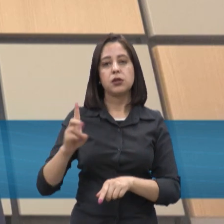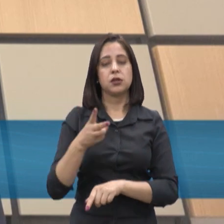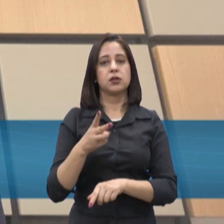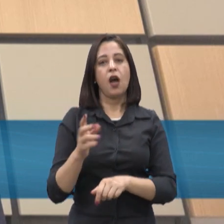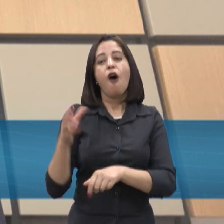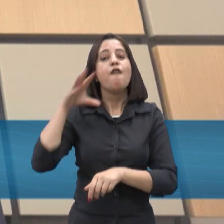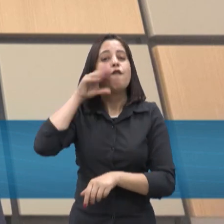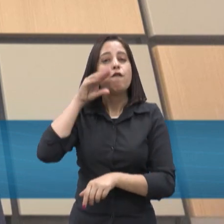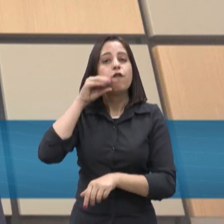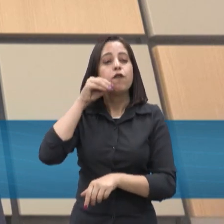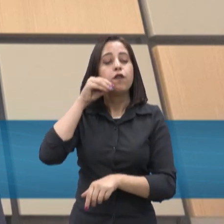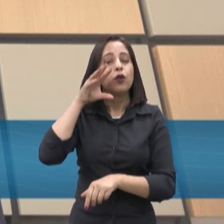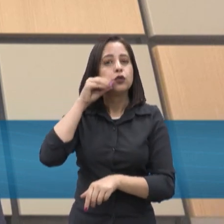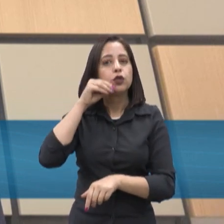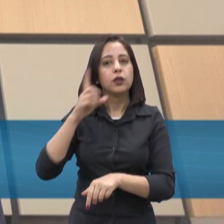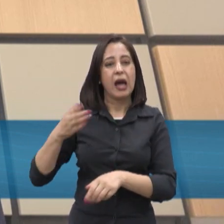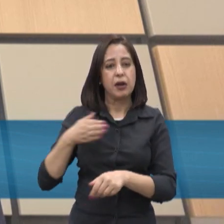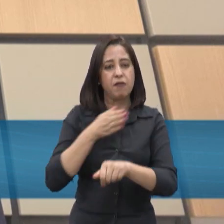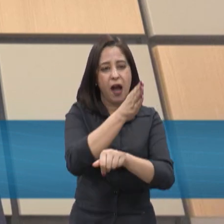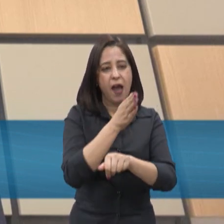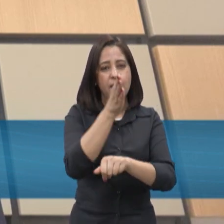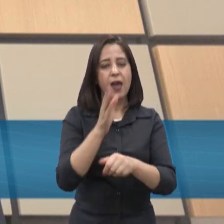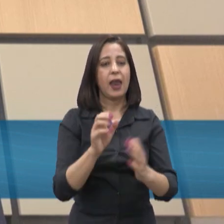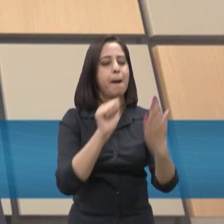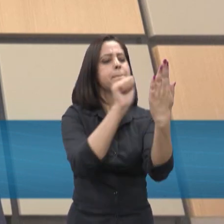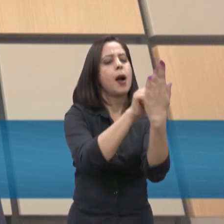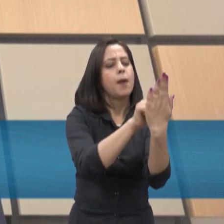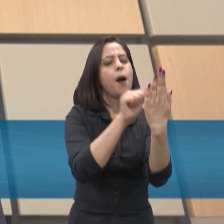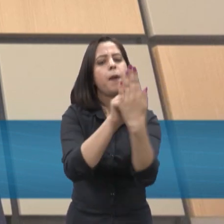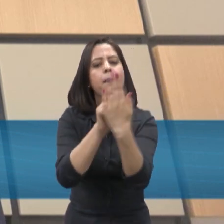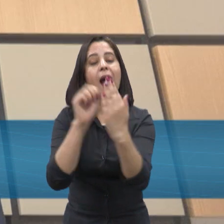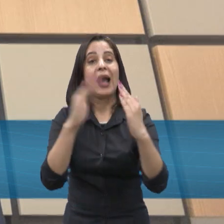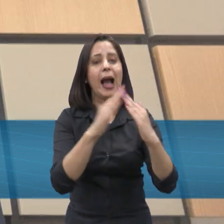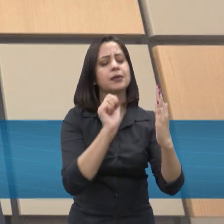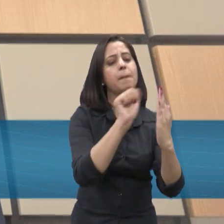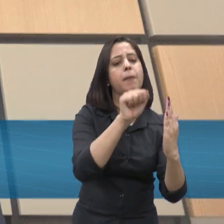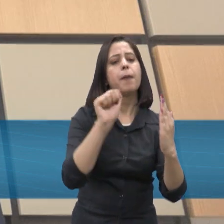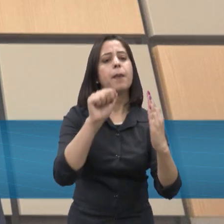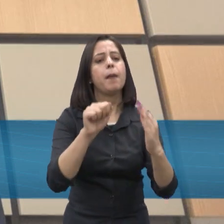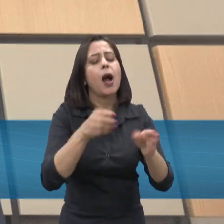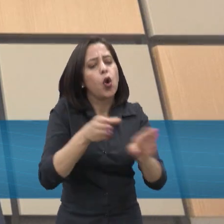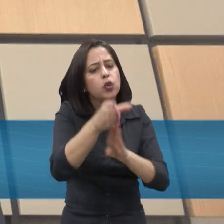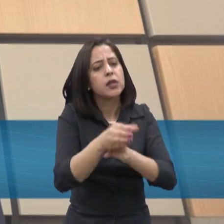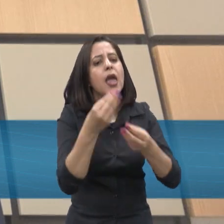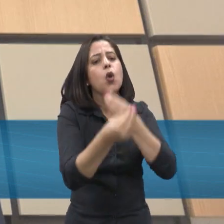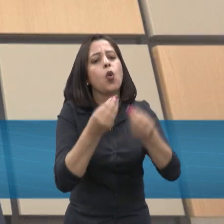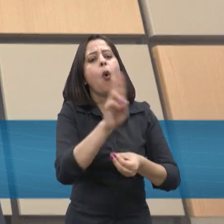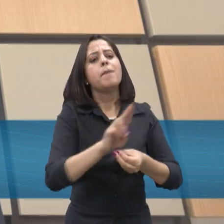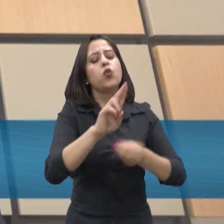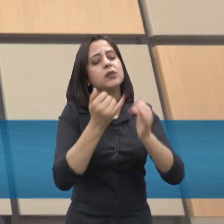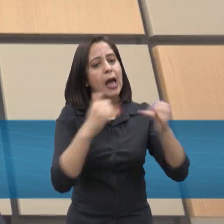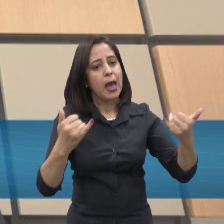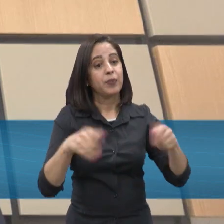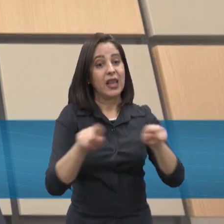colaboradores que vão de porta em porta orientando as pessoas como ter consumo eficiente, fazendo troca de